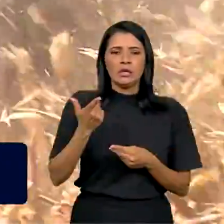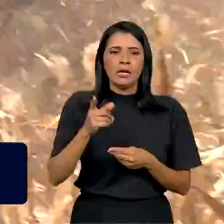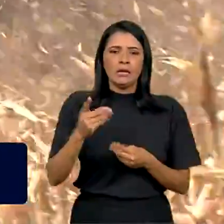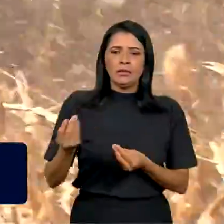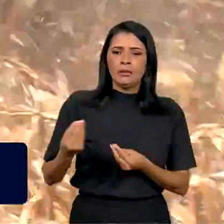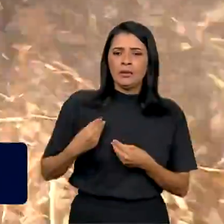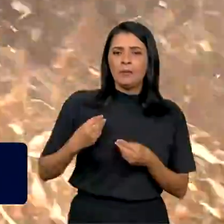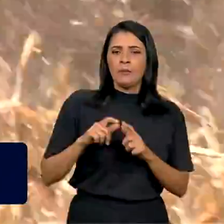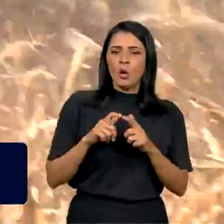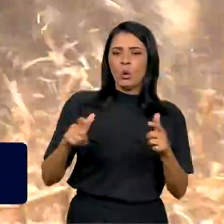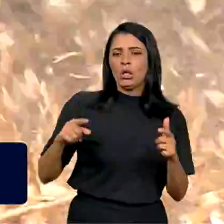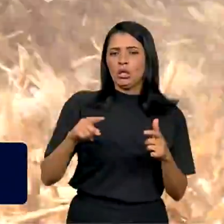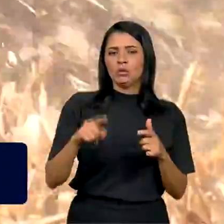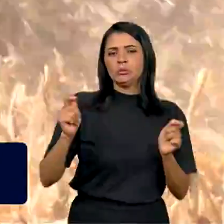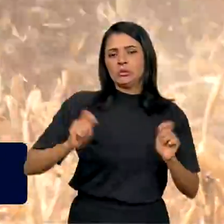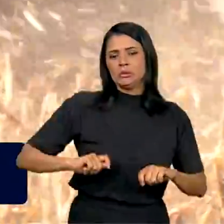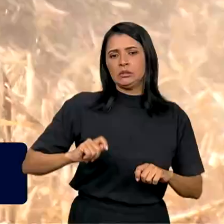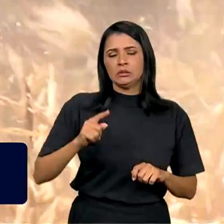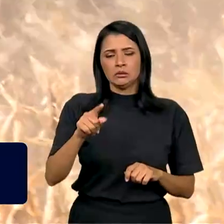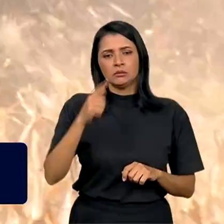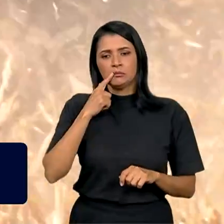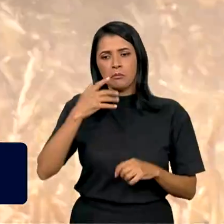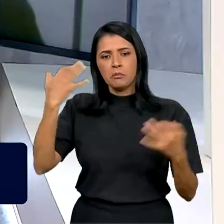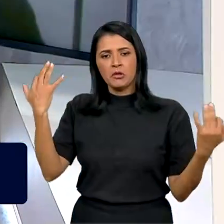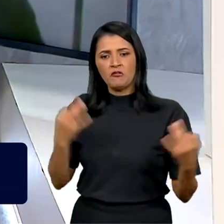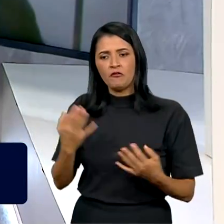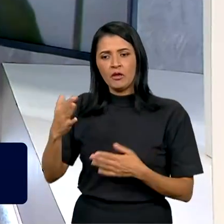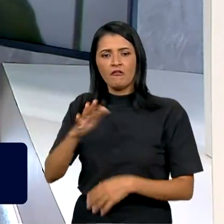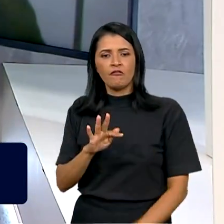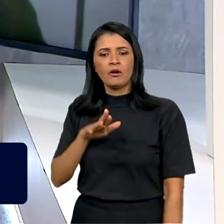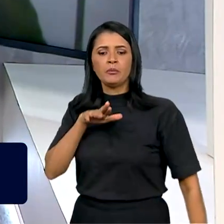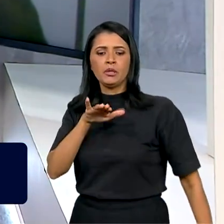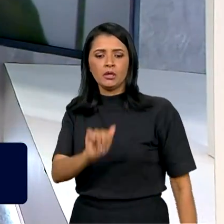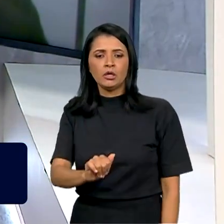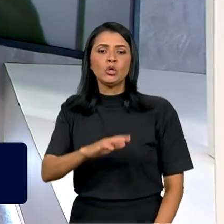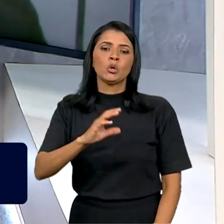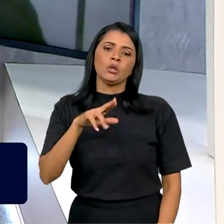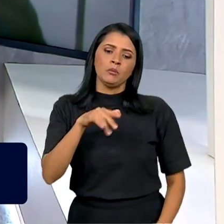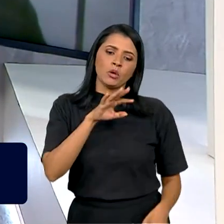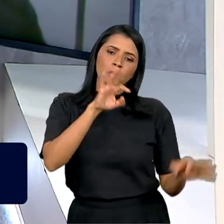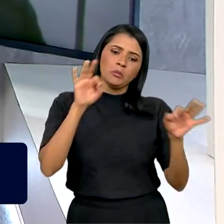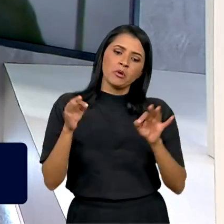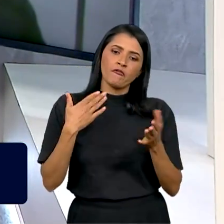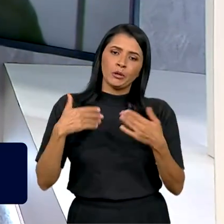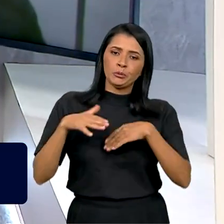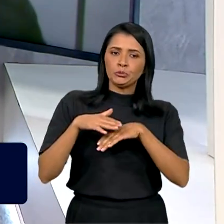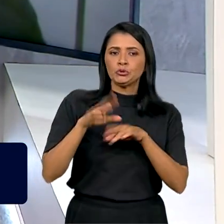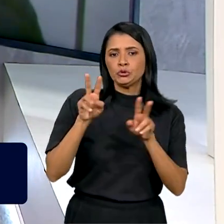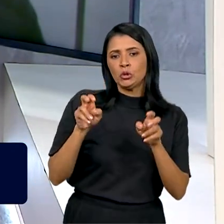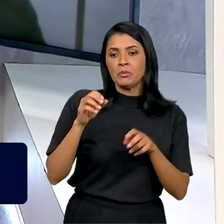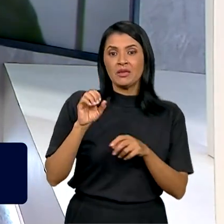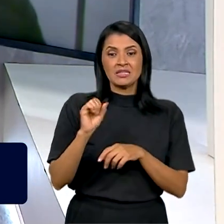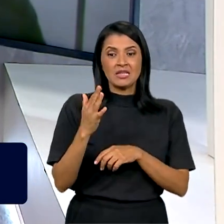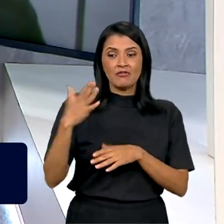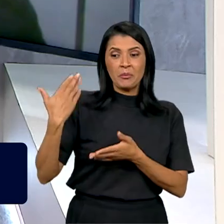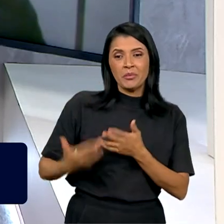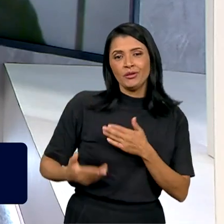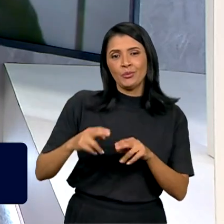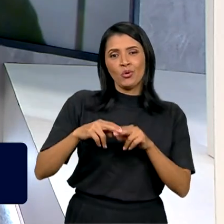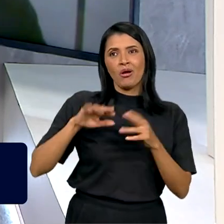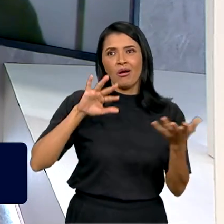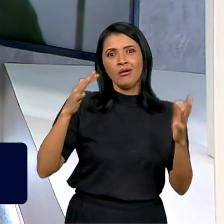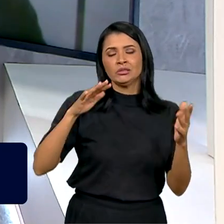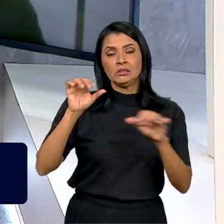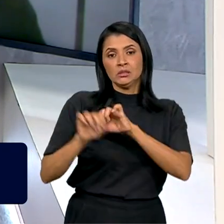aí boa parte dessa demanda. Perfeito. Fabiano Vasconcelos, a Conab acompanhando e nos falando sobre a perda de safra por causa dos eventos climáticos,